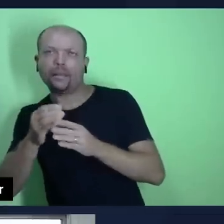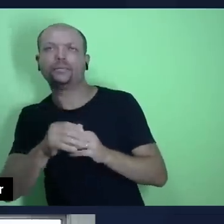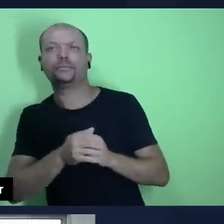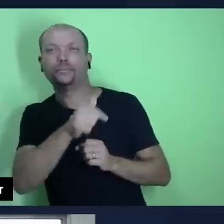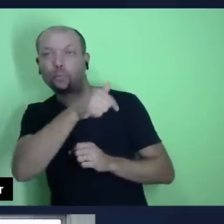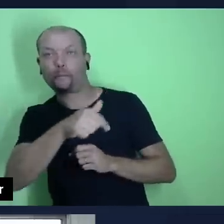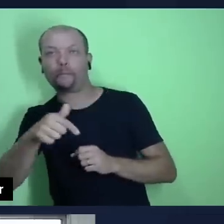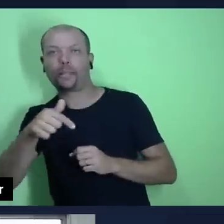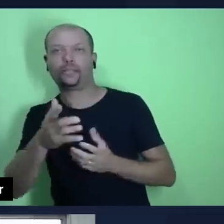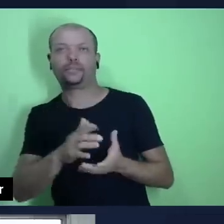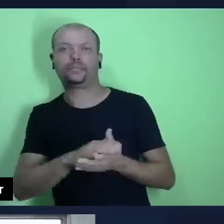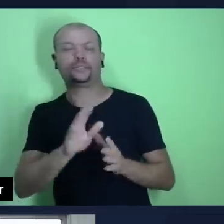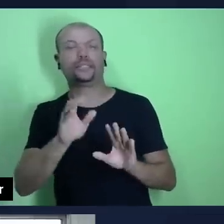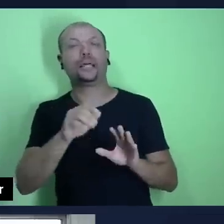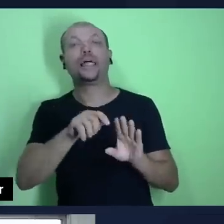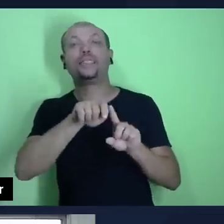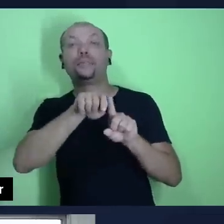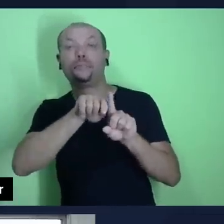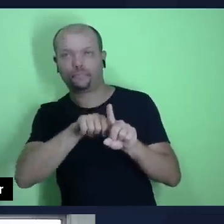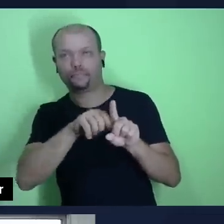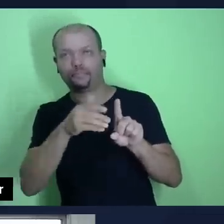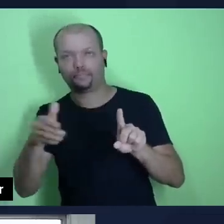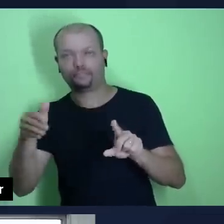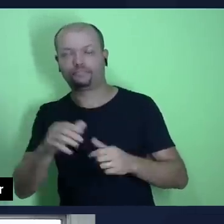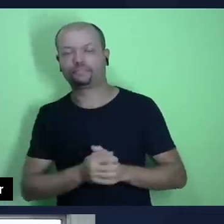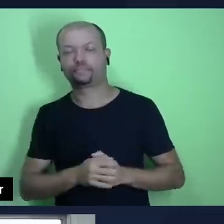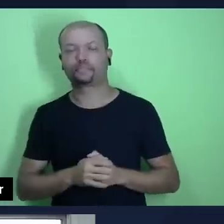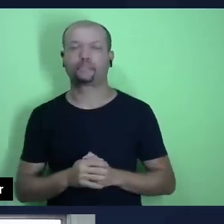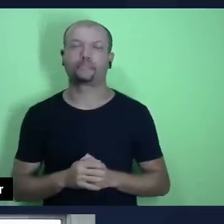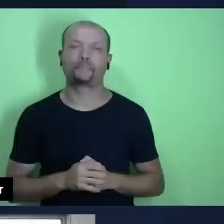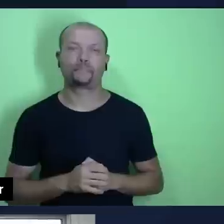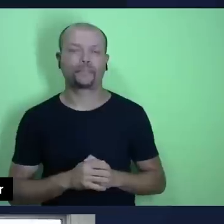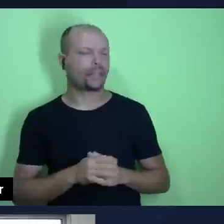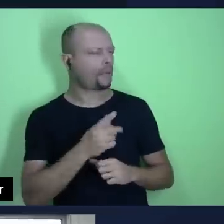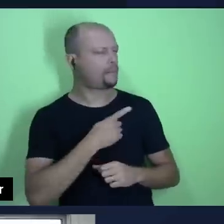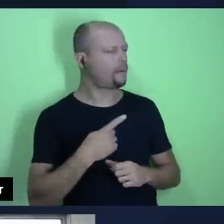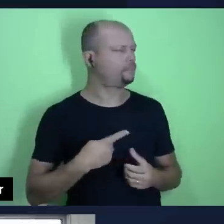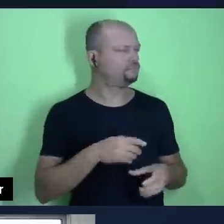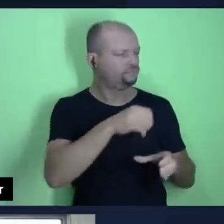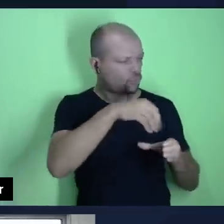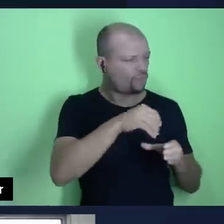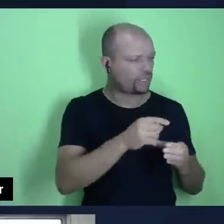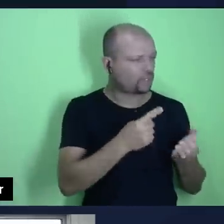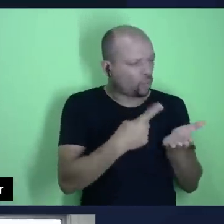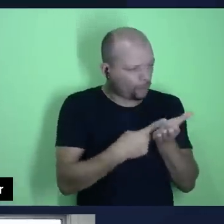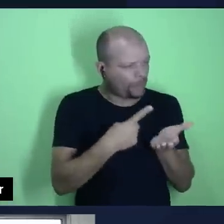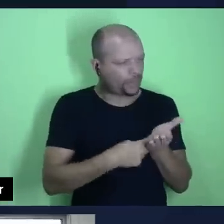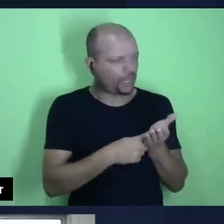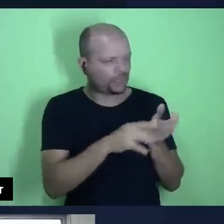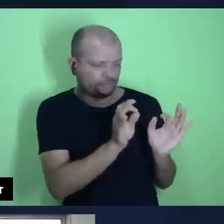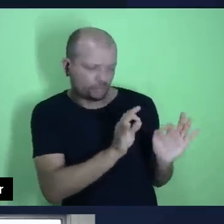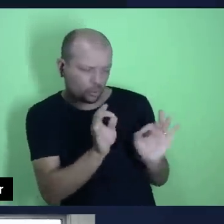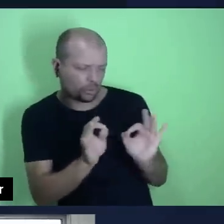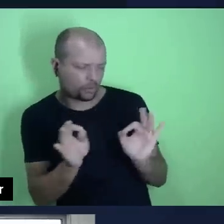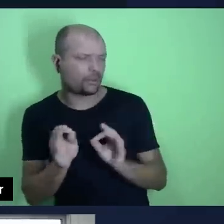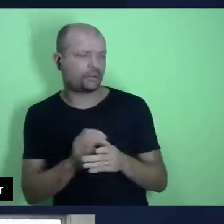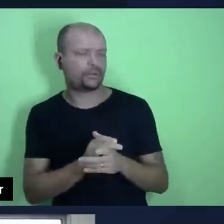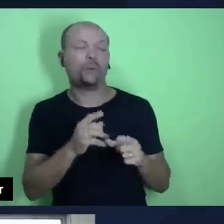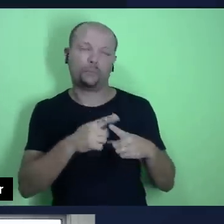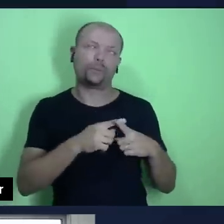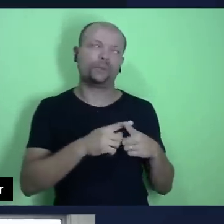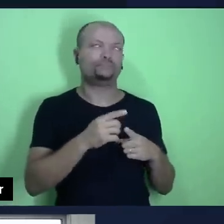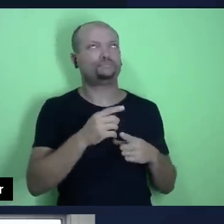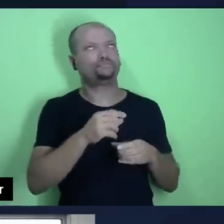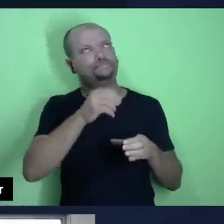ao longo daquele período. E, pastor Isinaldo, esta oferta programada, porque o dízimo é 10%. Então,